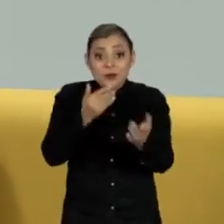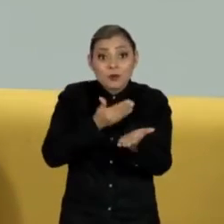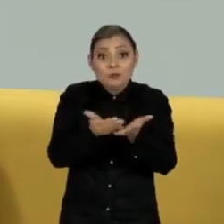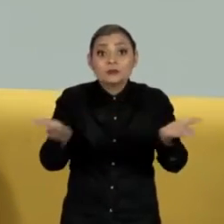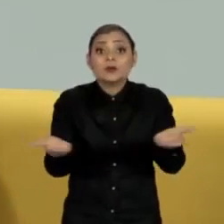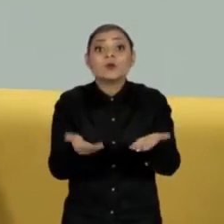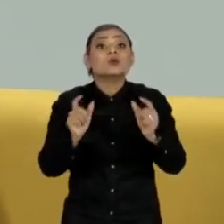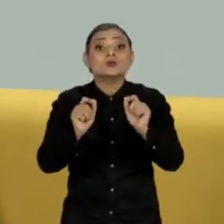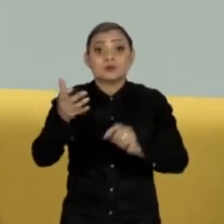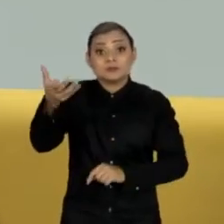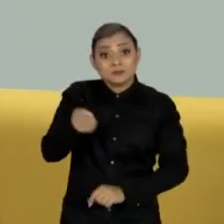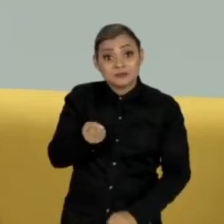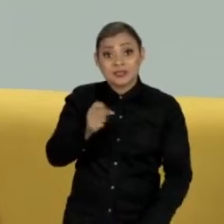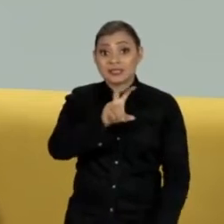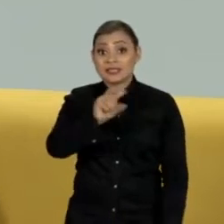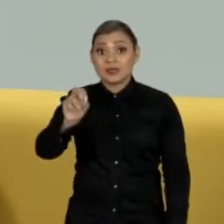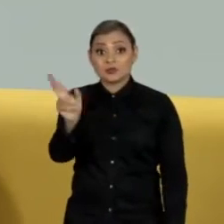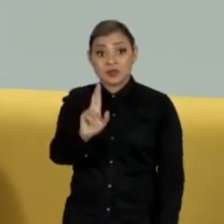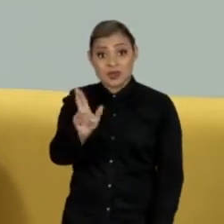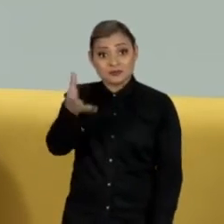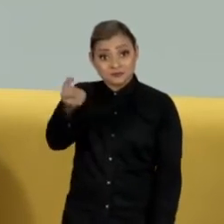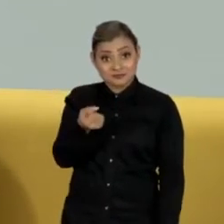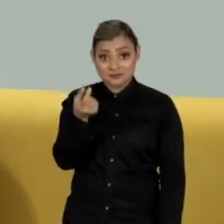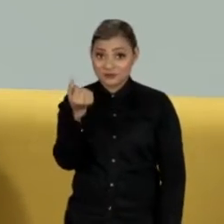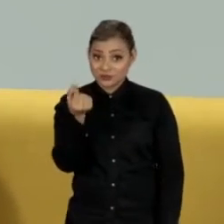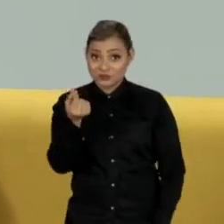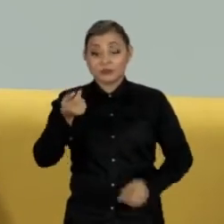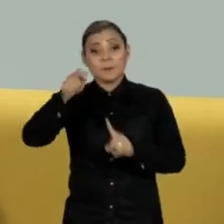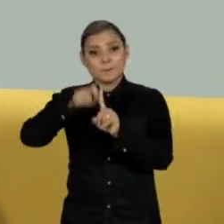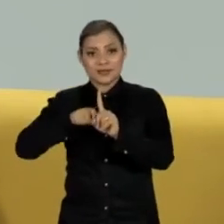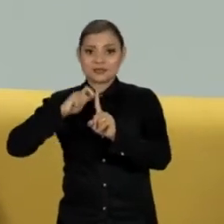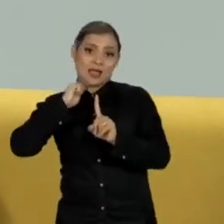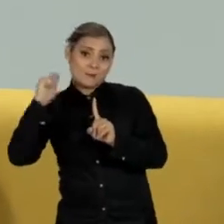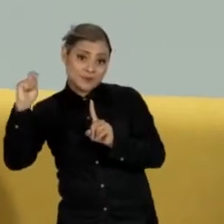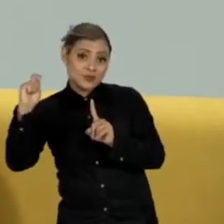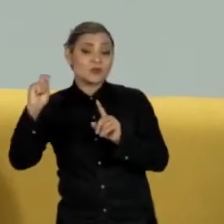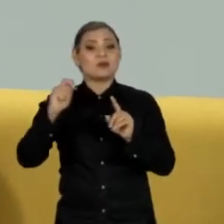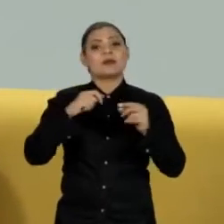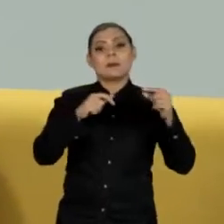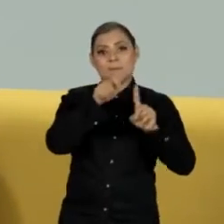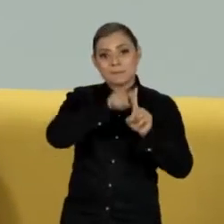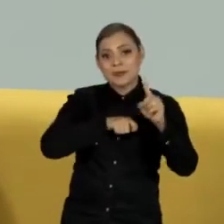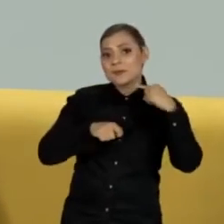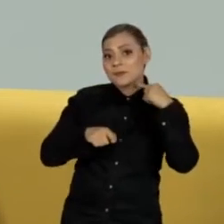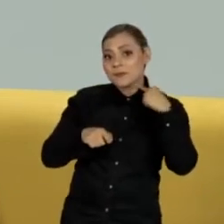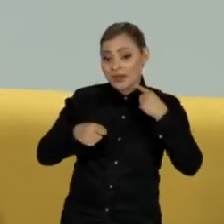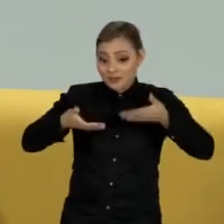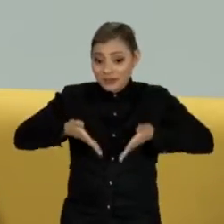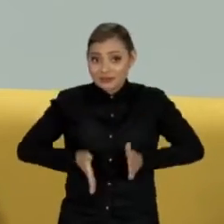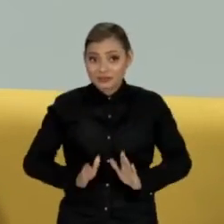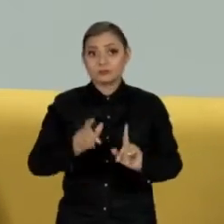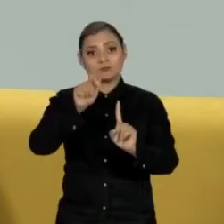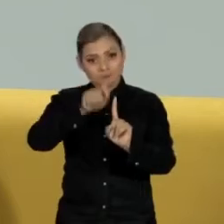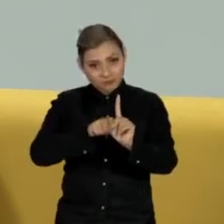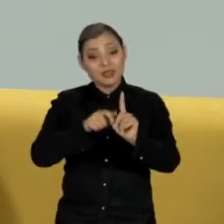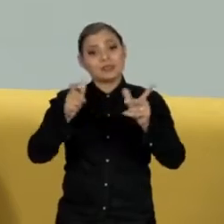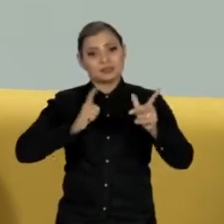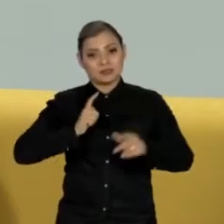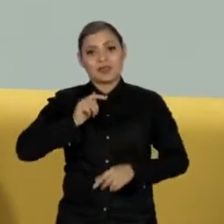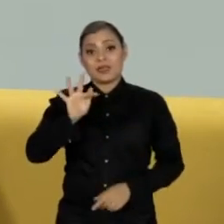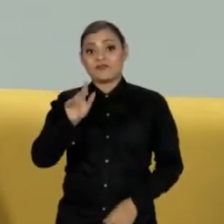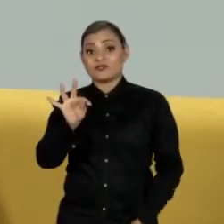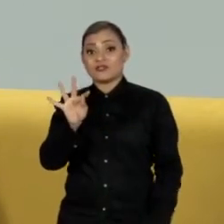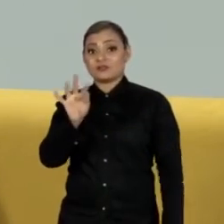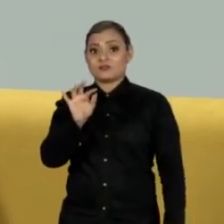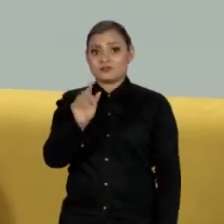hoje o saque de até 500 reais para os nascidos em abril e maio, que têm direito, dinheiro no fundo de garantia. 8